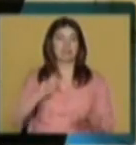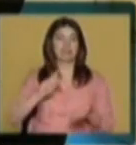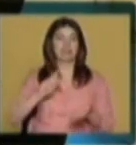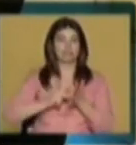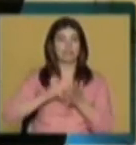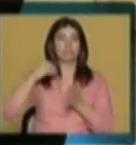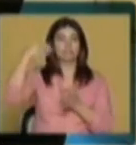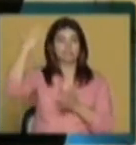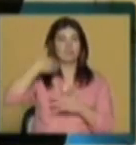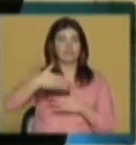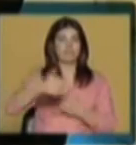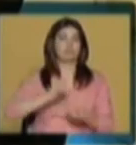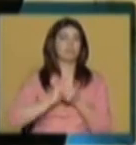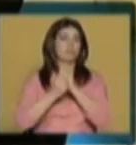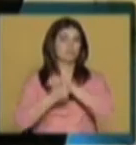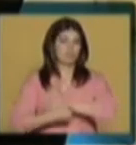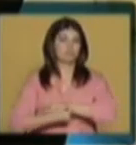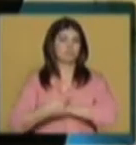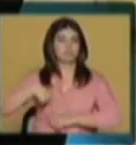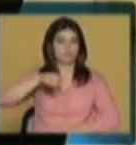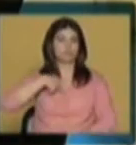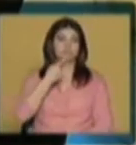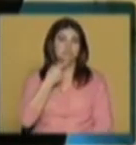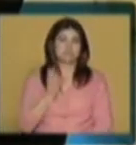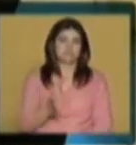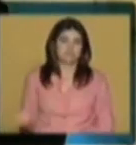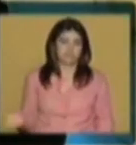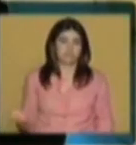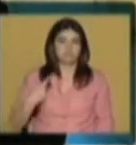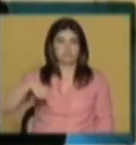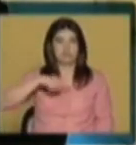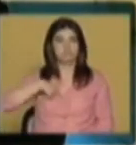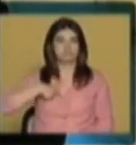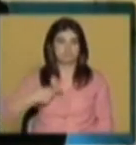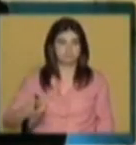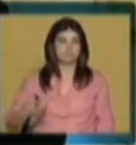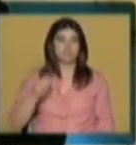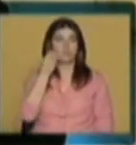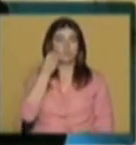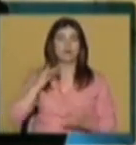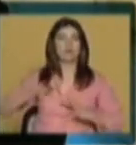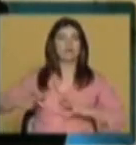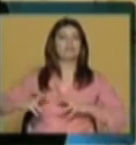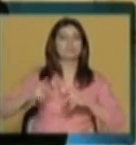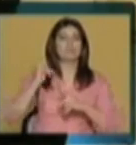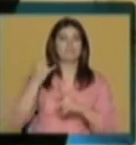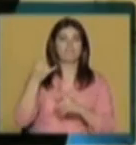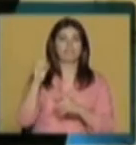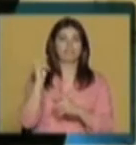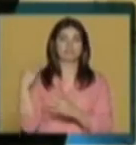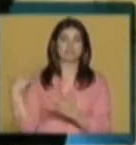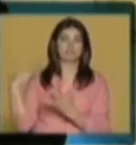significativamente. Nós já percebemos isso, já podemos ver a evolução que aconteceu nos últimos 20 anos